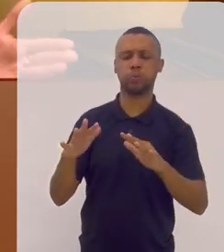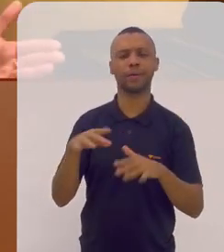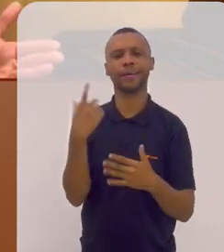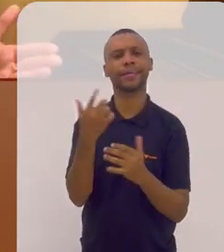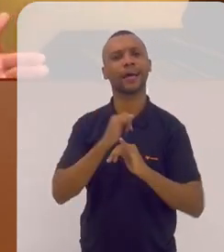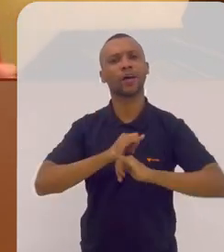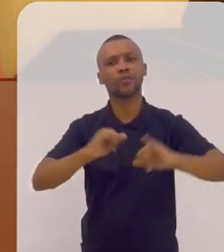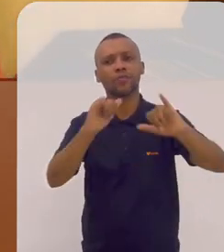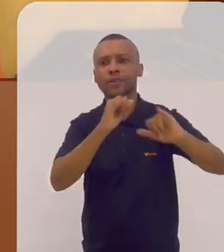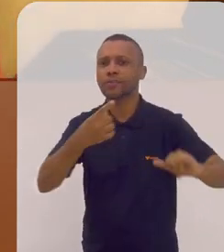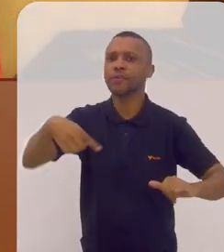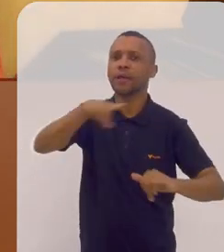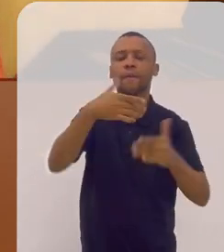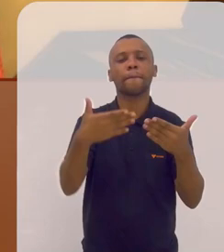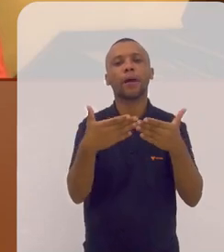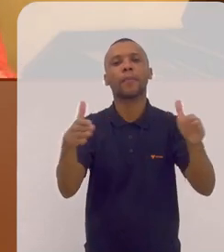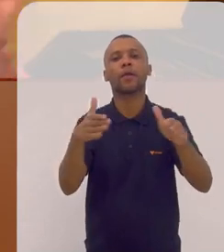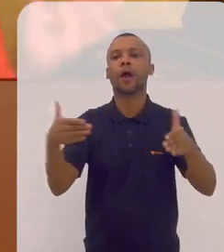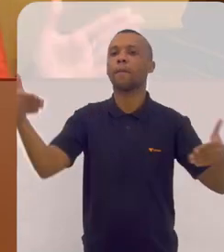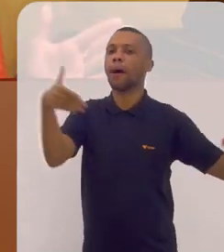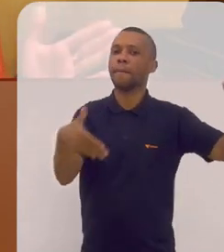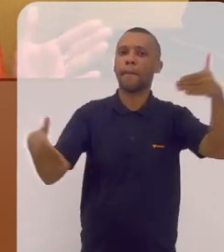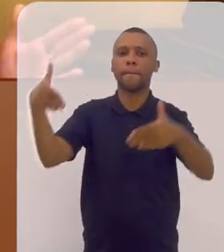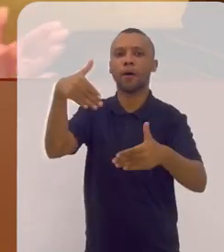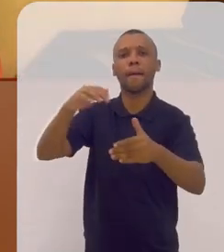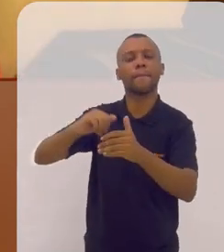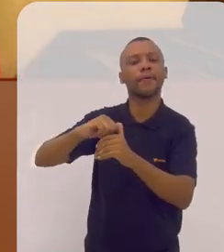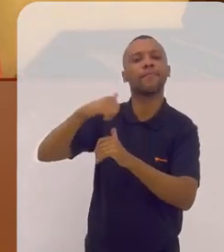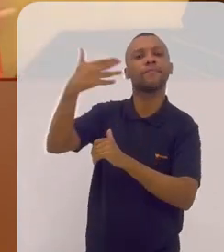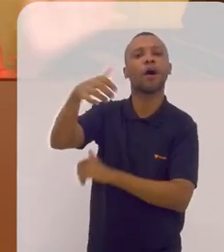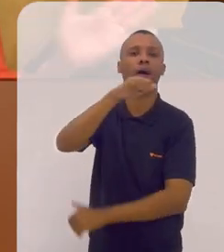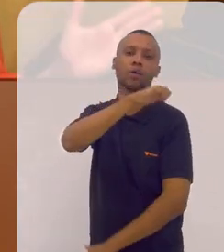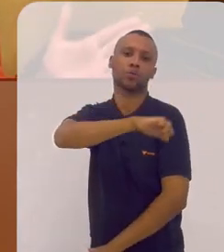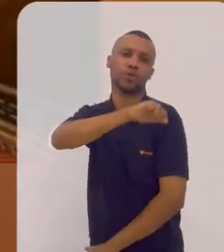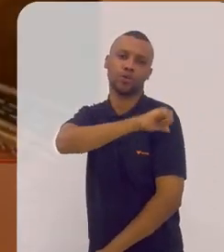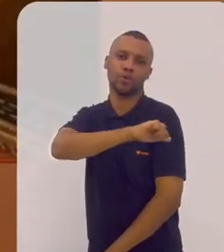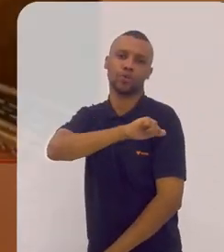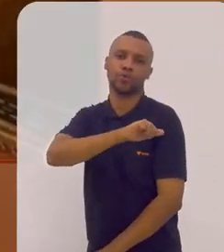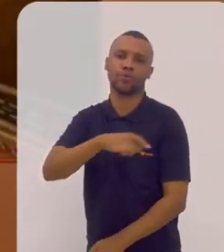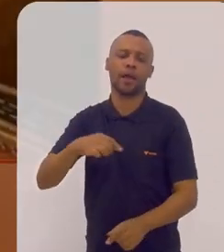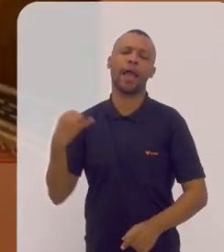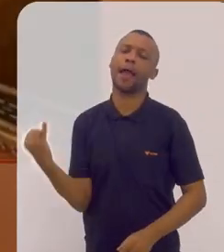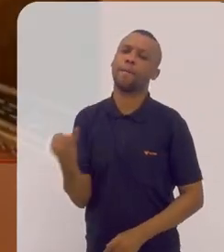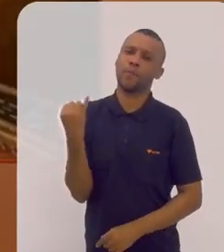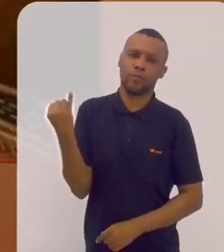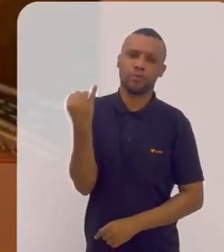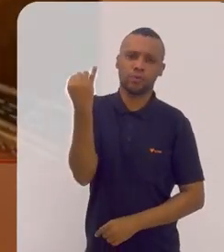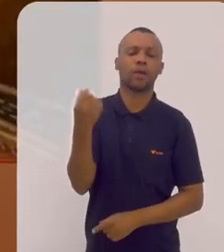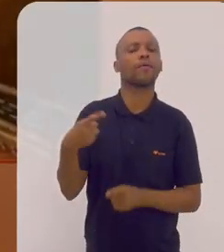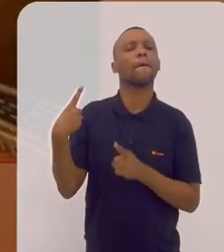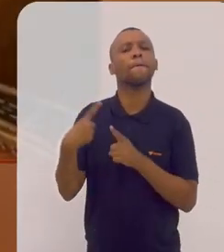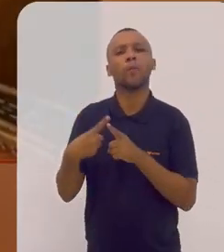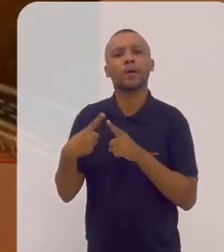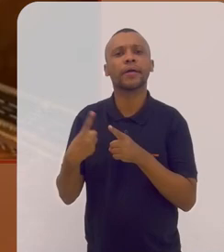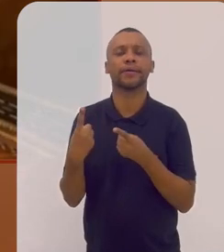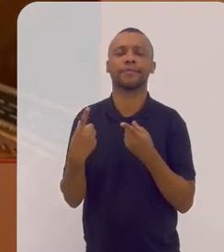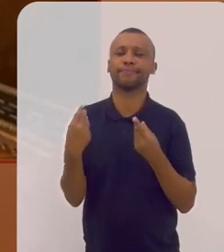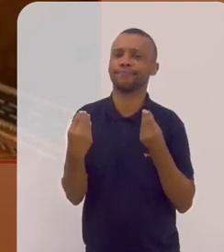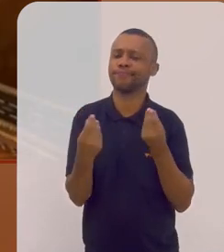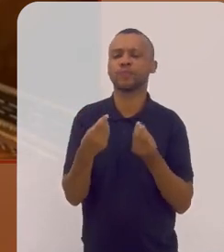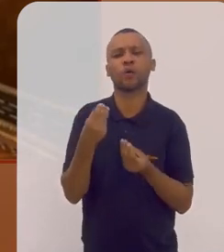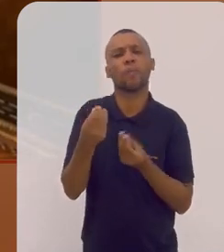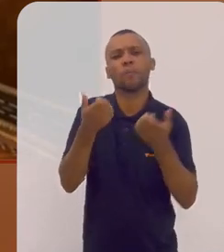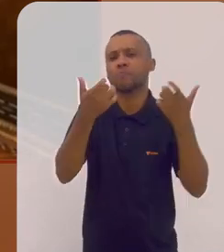que vocês fazem que amplia o acesso inclusive para fora do Rio de Janeiro é muito importante porque